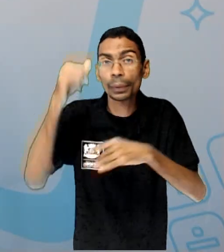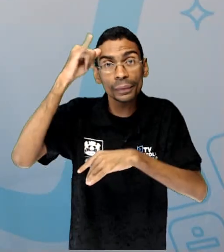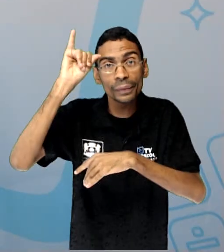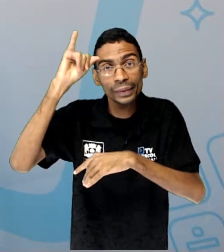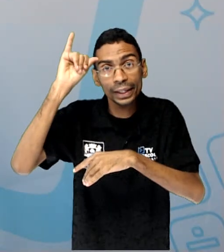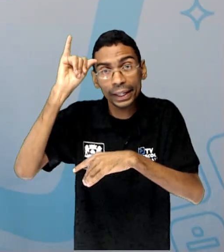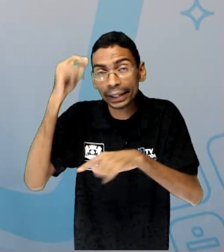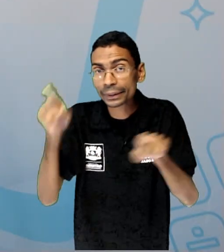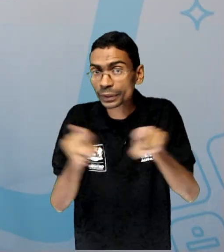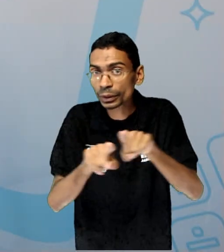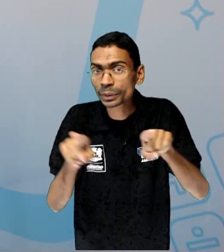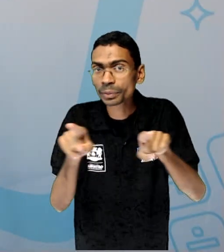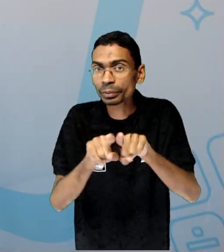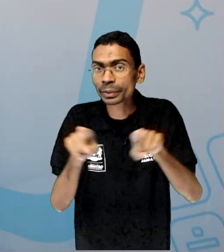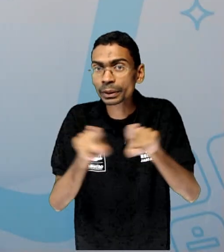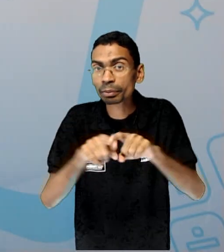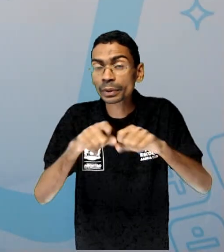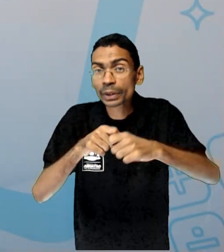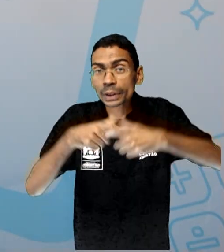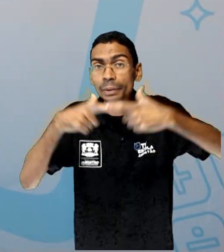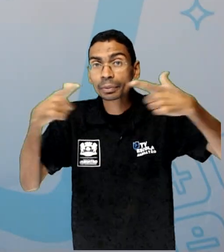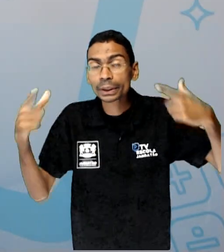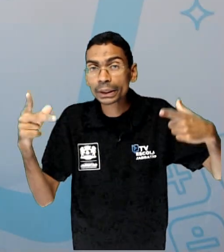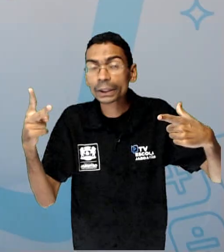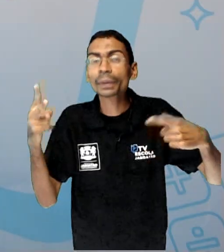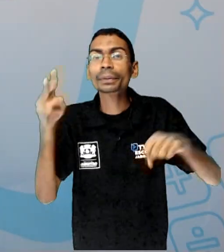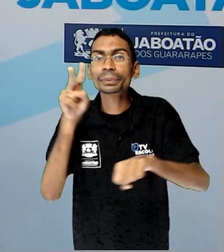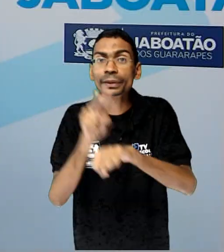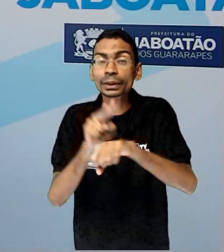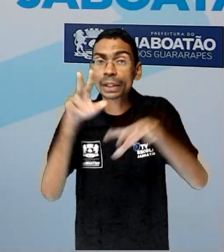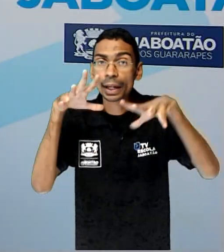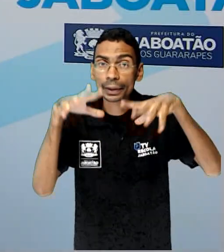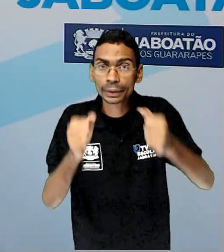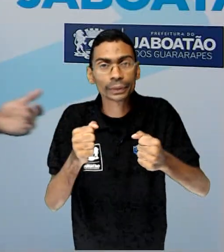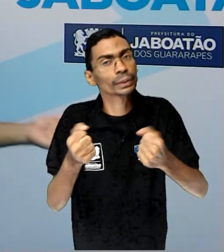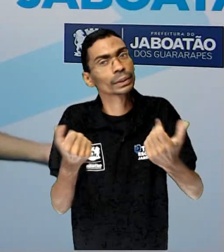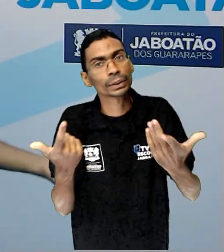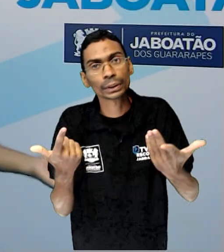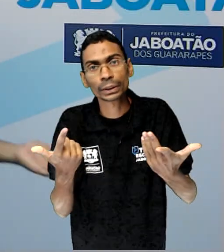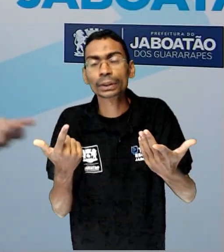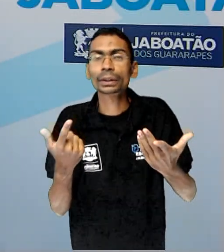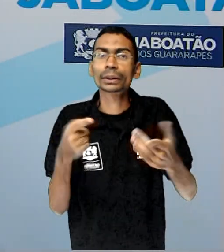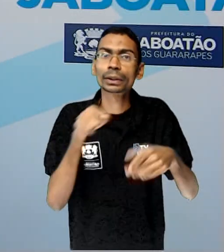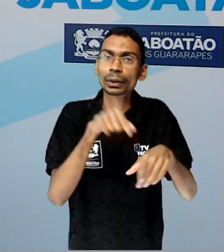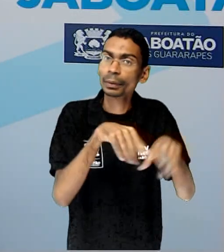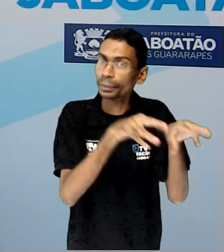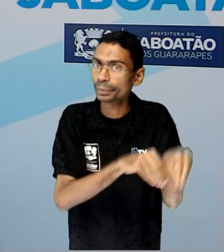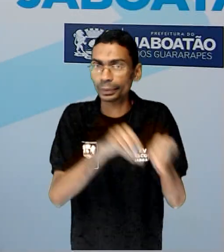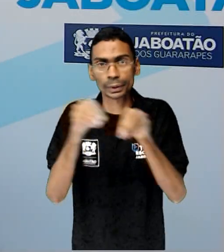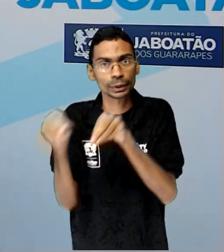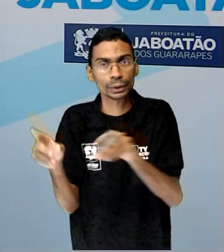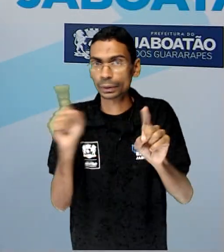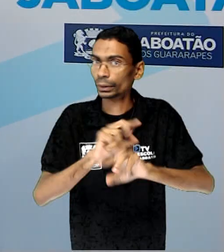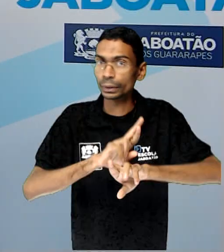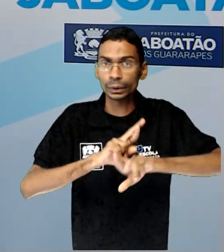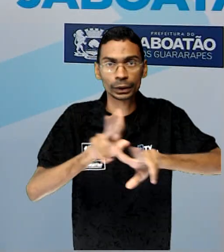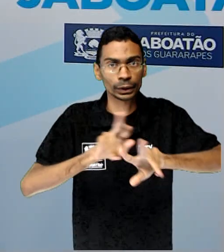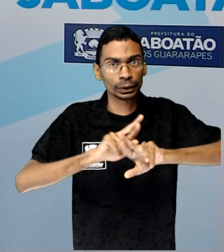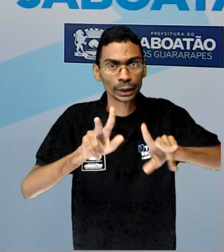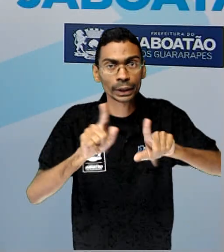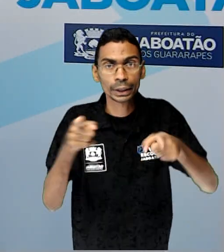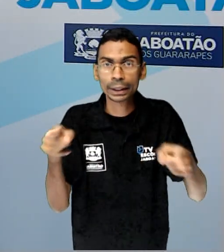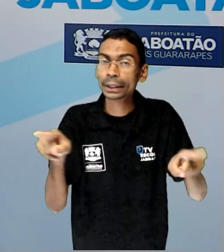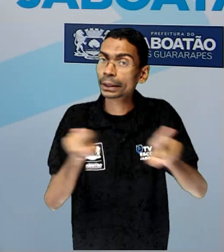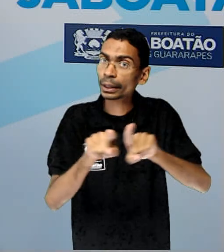Nessa expansão da pecuária, não servia só para transportar, levar de um lugar para outro, não. Então, ele servia